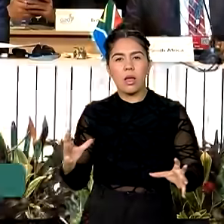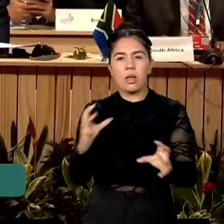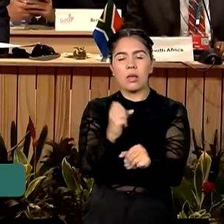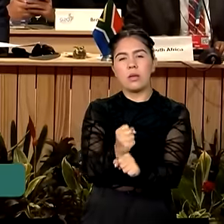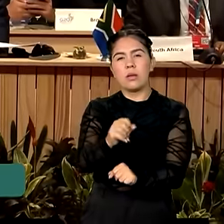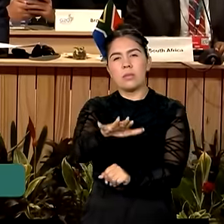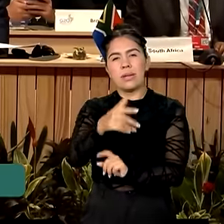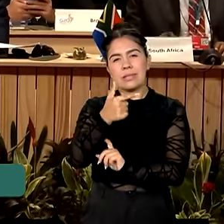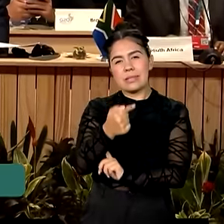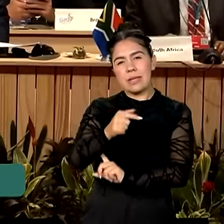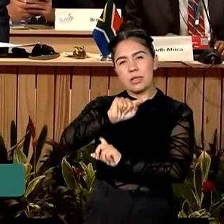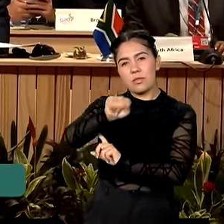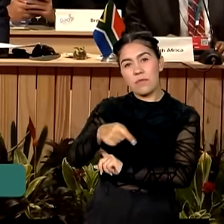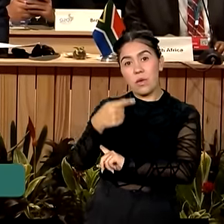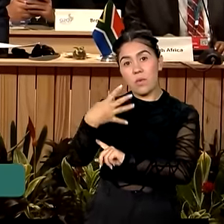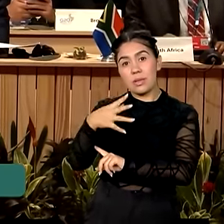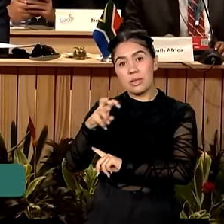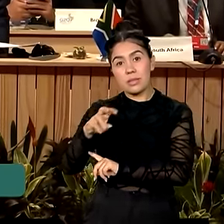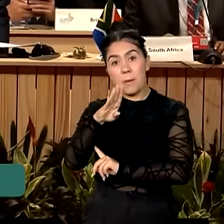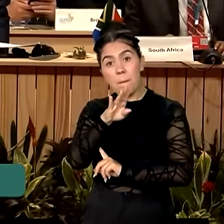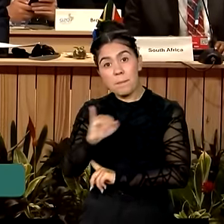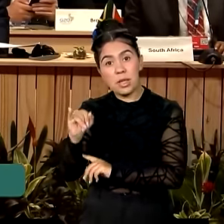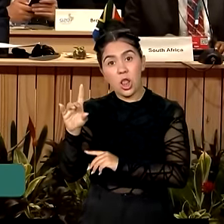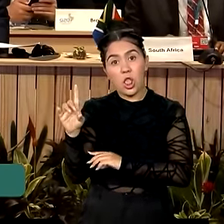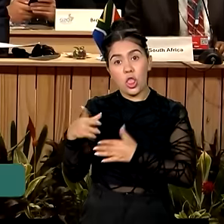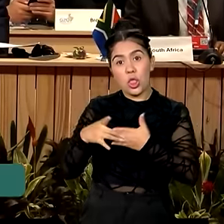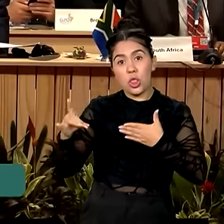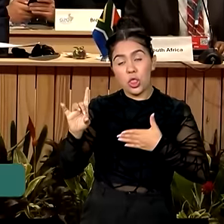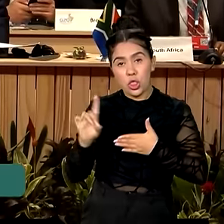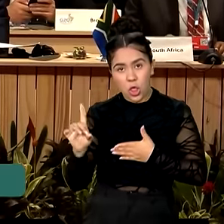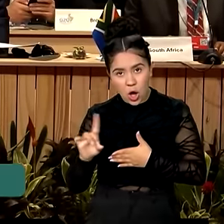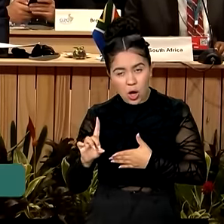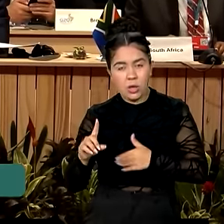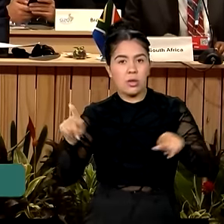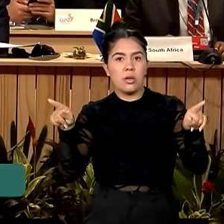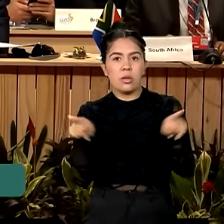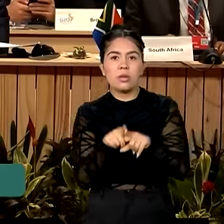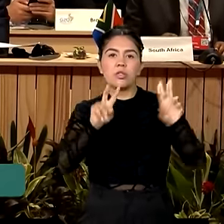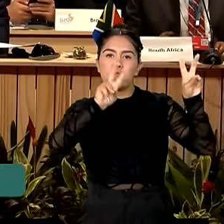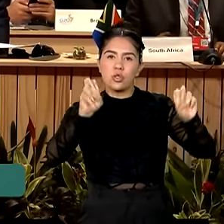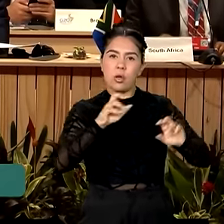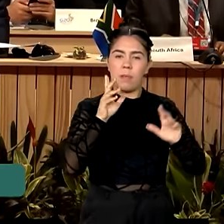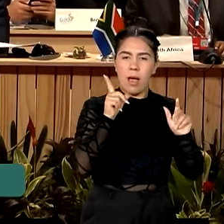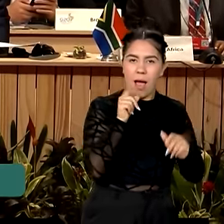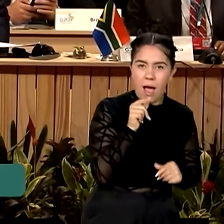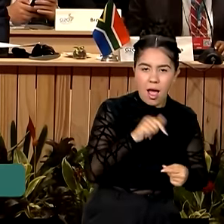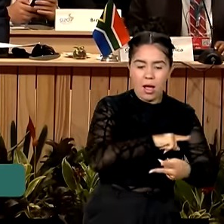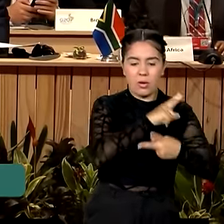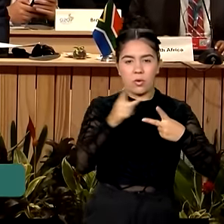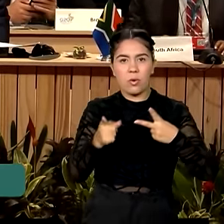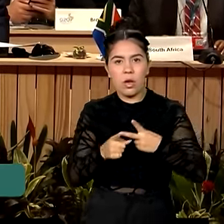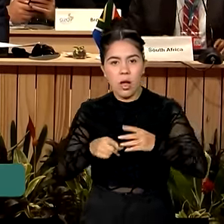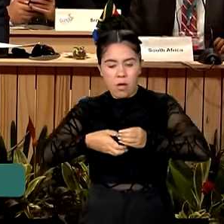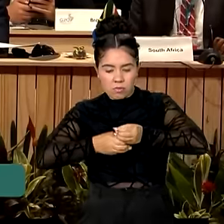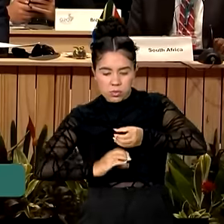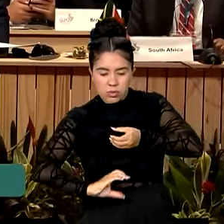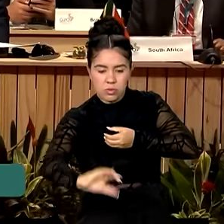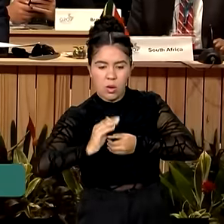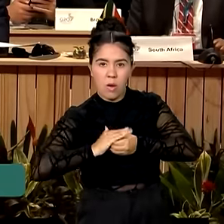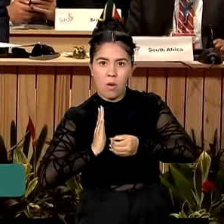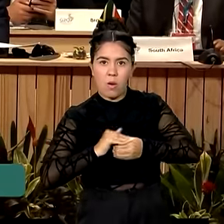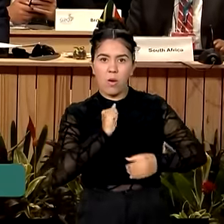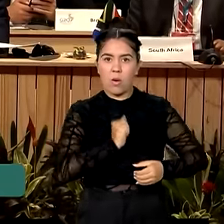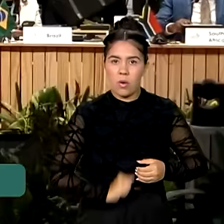,45 bilhões de dólares, incluindo em abastecimento de água, desgotamento, manejo de águas e